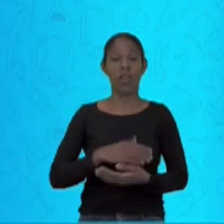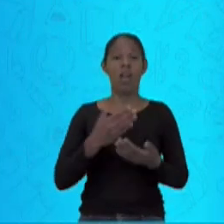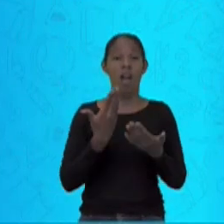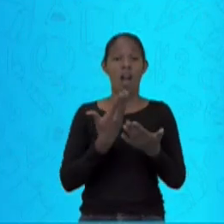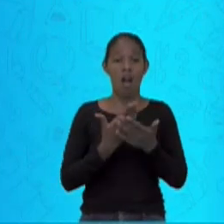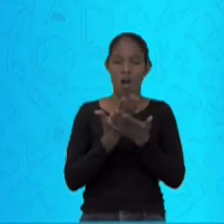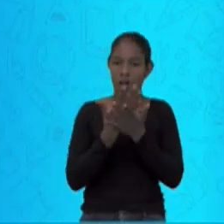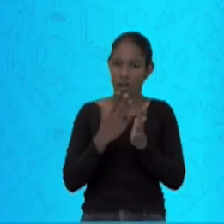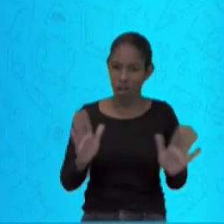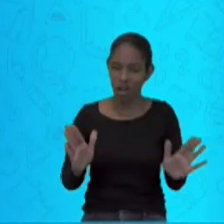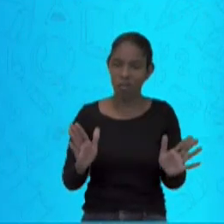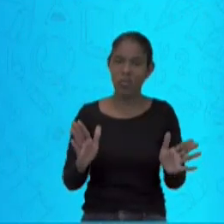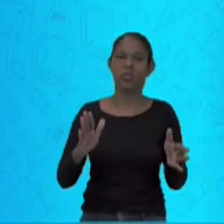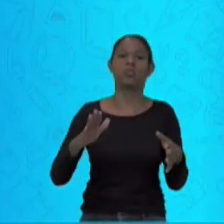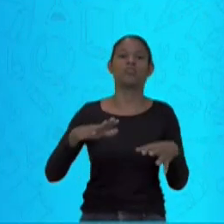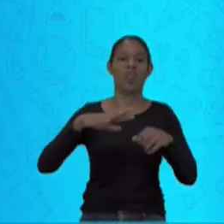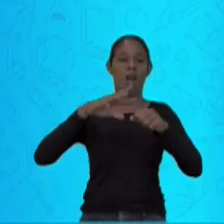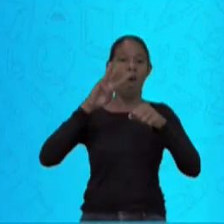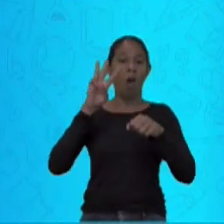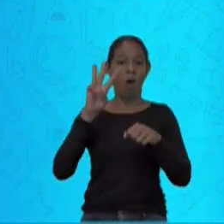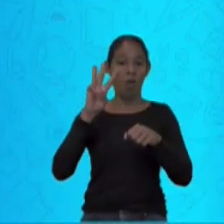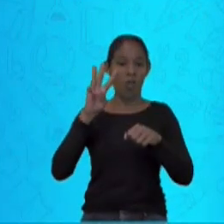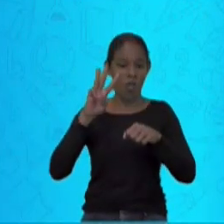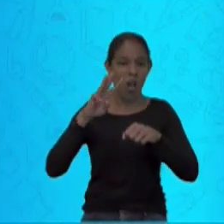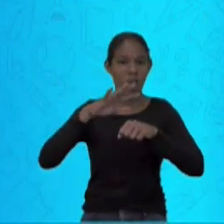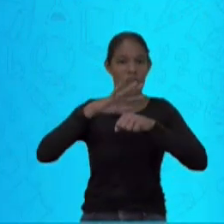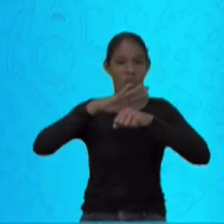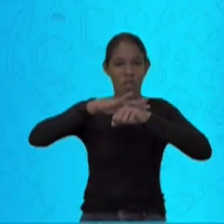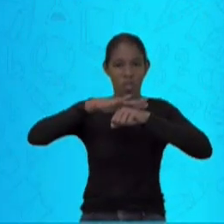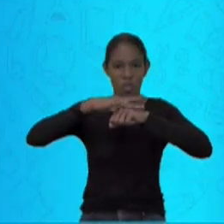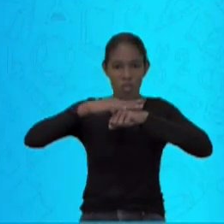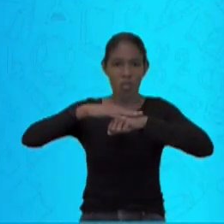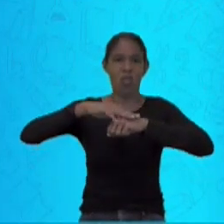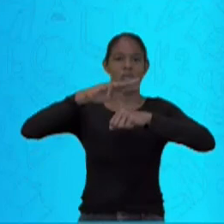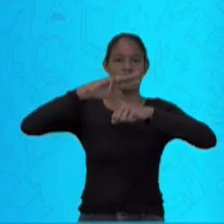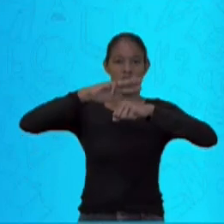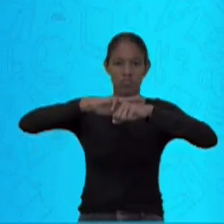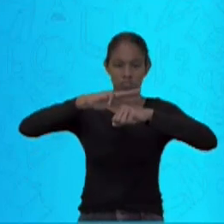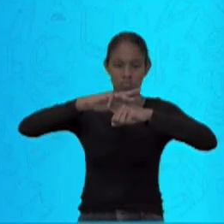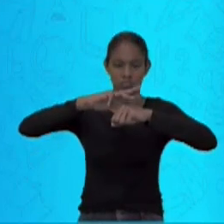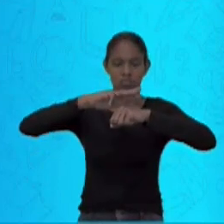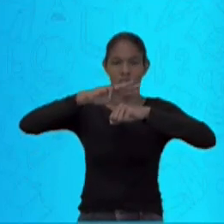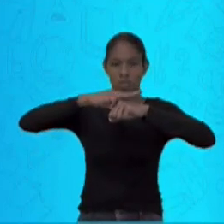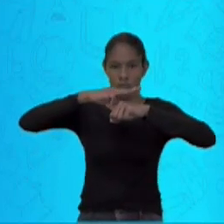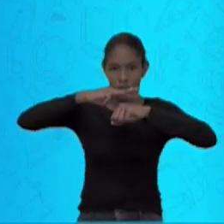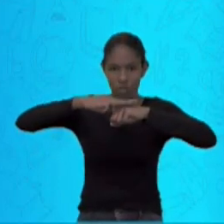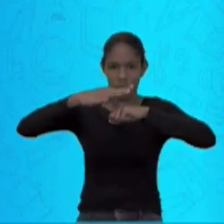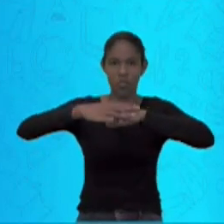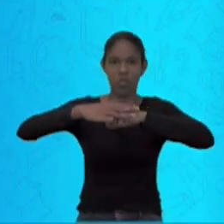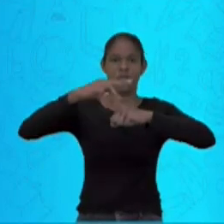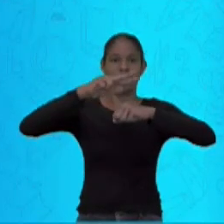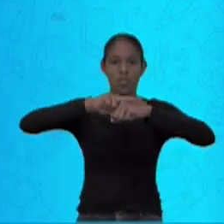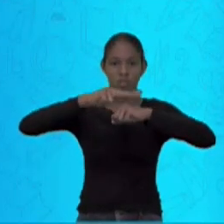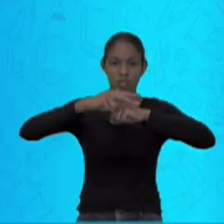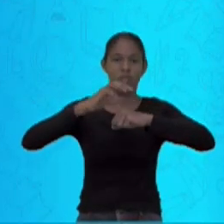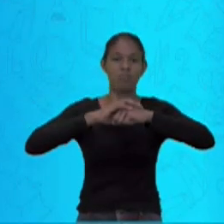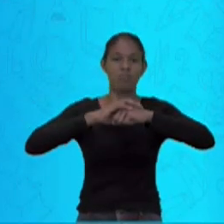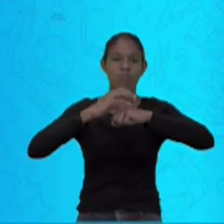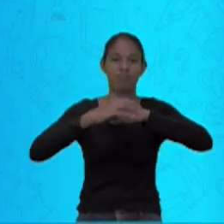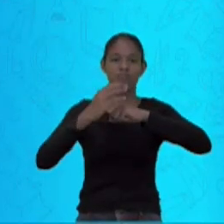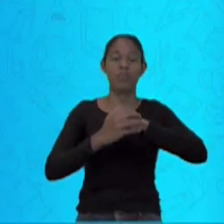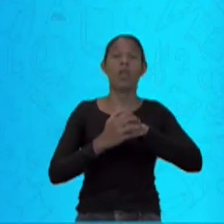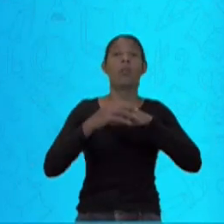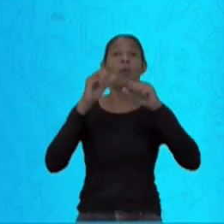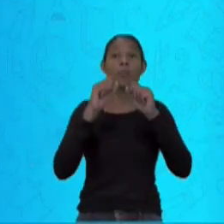Encerramos, então, o estudo da trilogia Dengue, zika e chikungunya. E para ter acesso à plataforma SMEDGV, basta apontar a